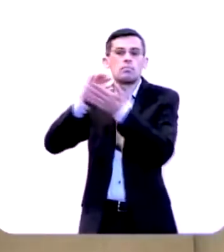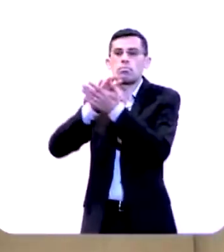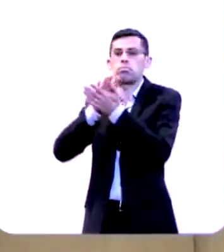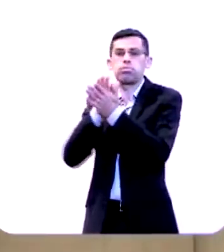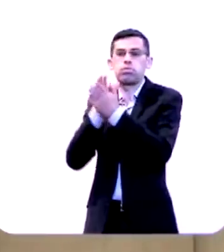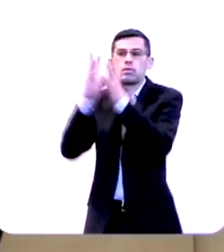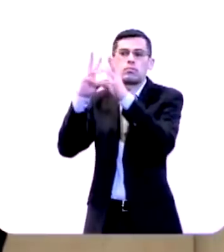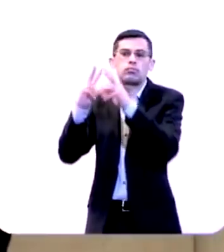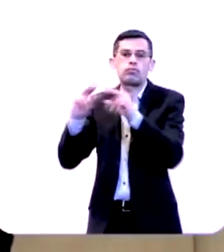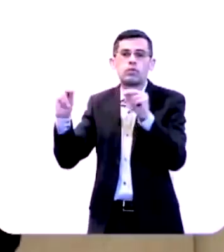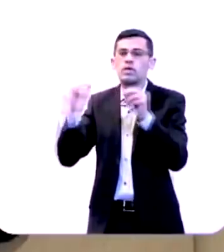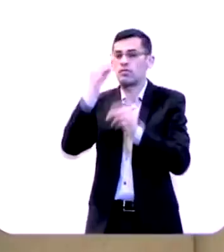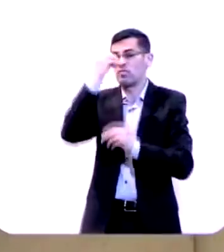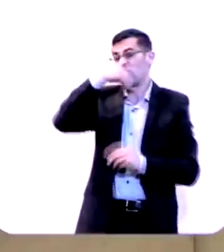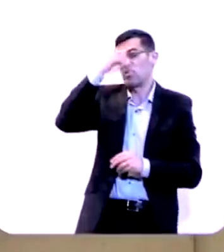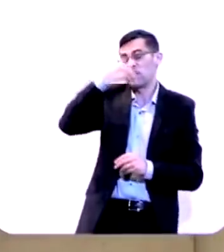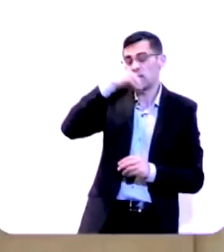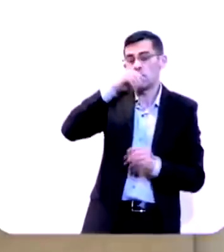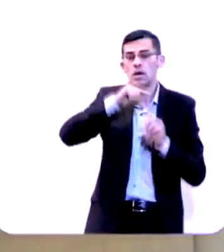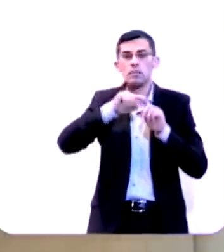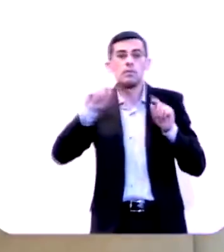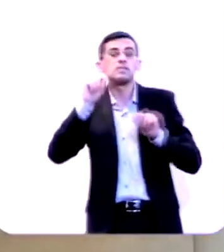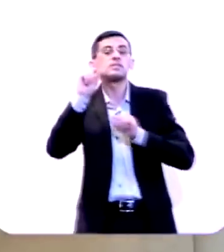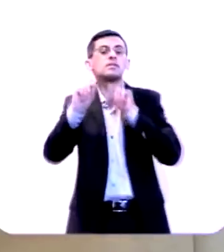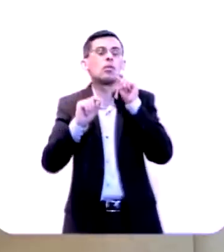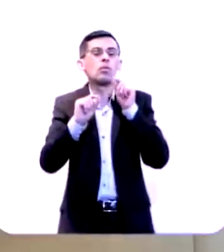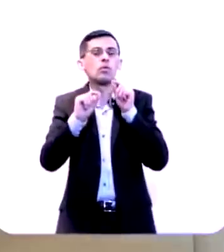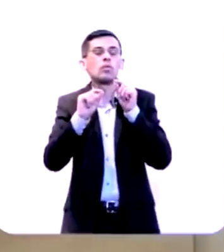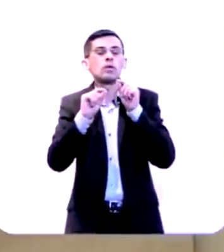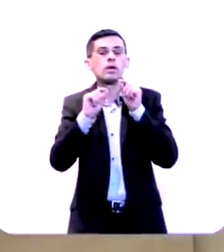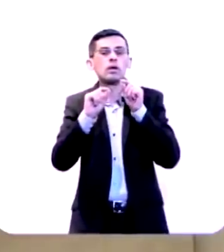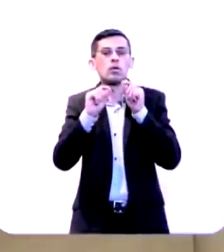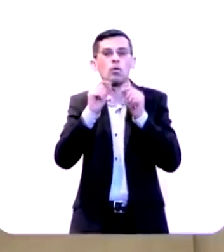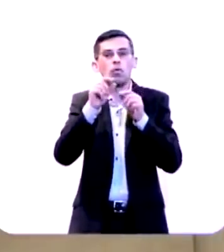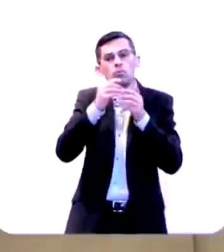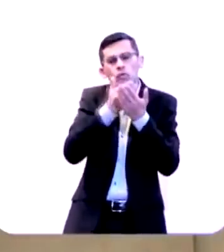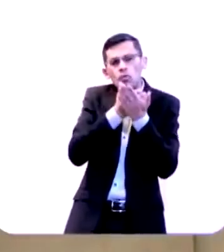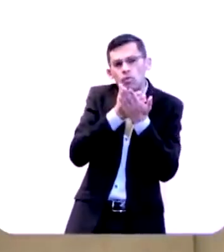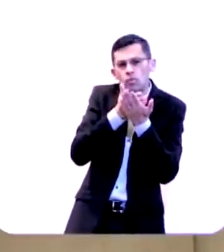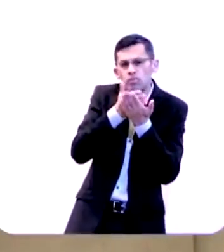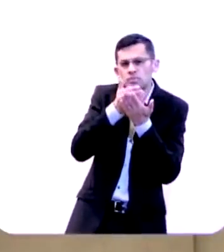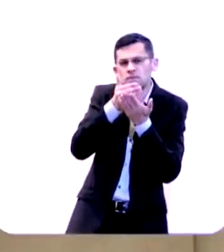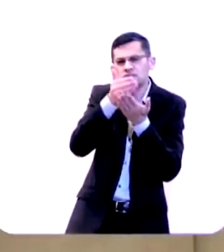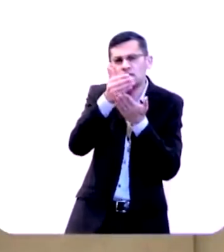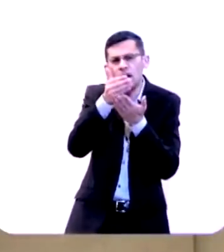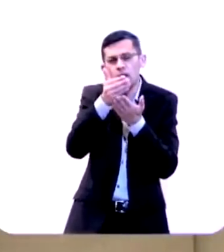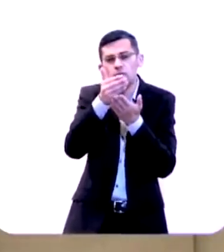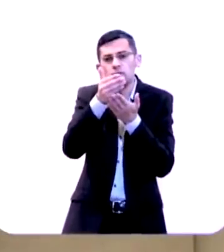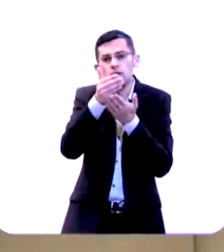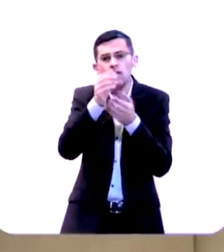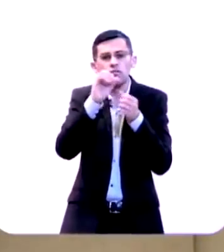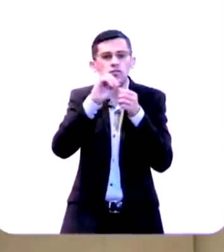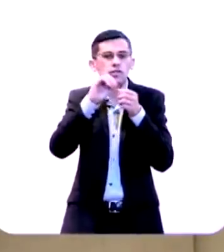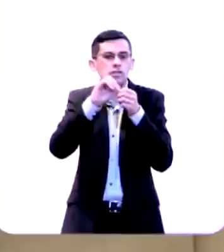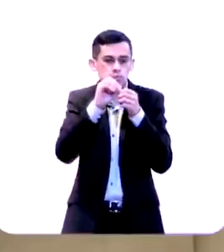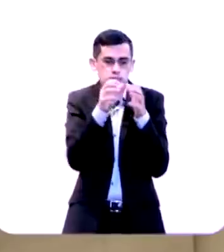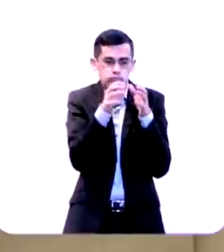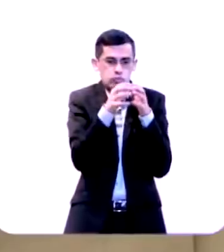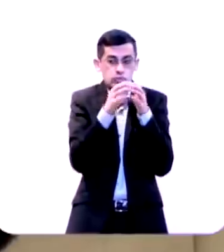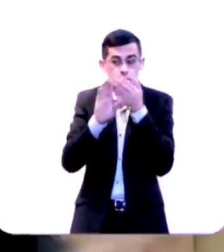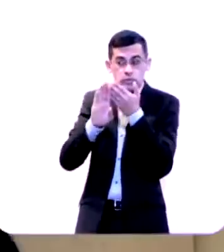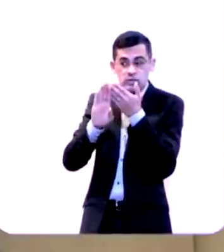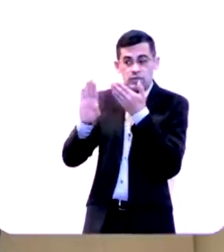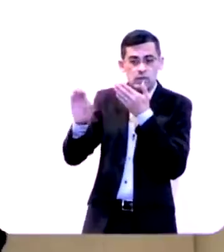iria se enfraquecer. E com isso, então, decidiram montar uma rebelião, se